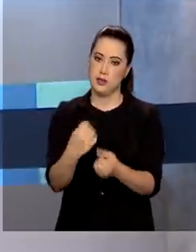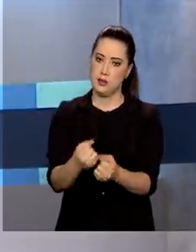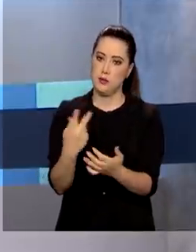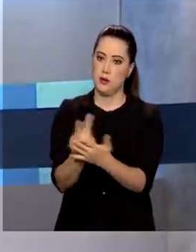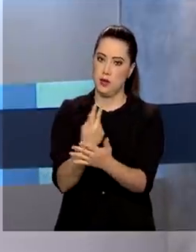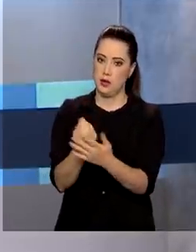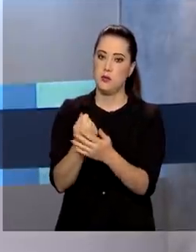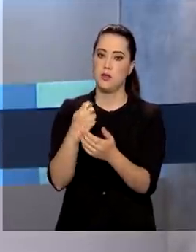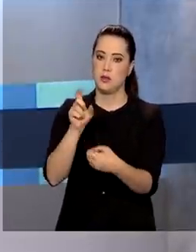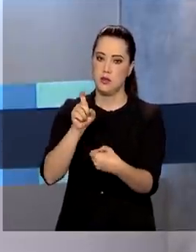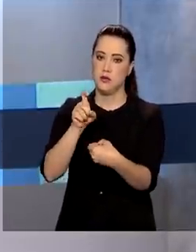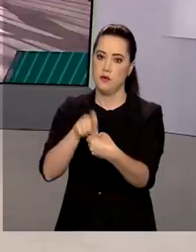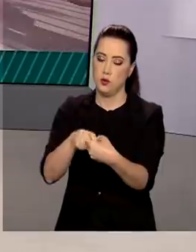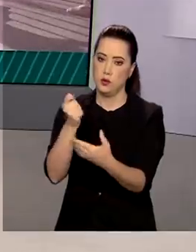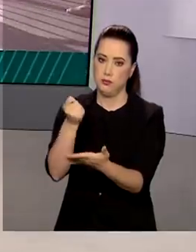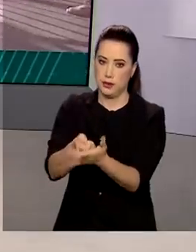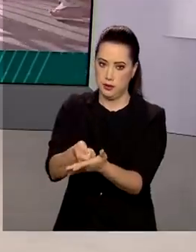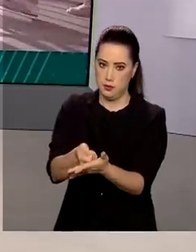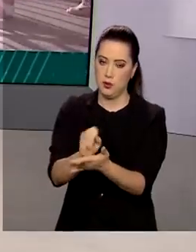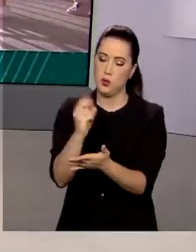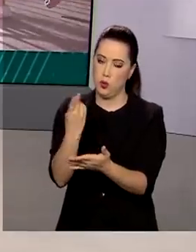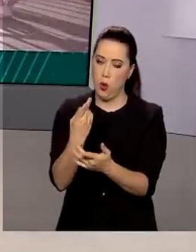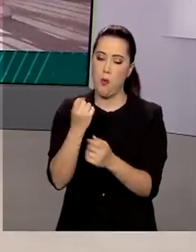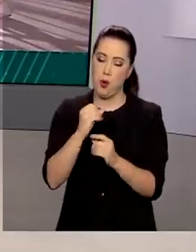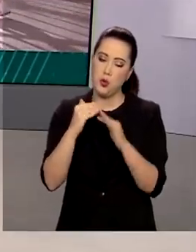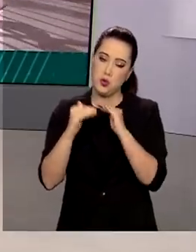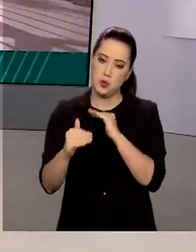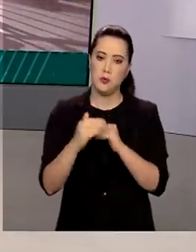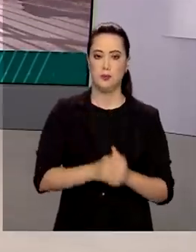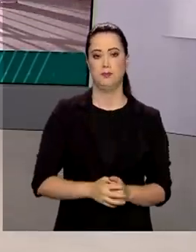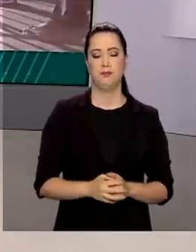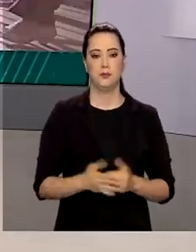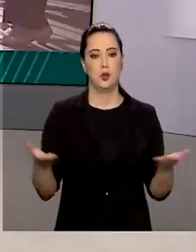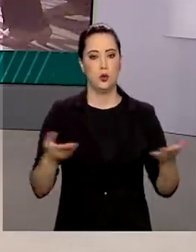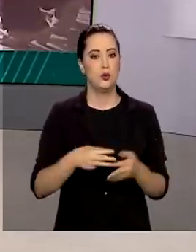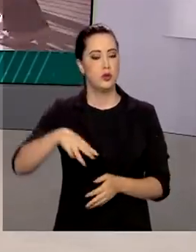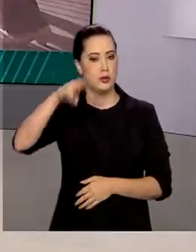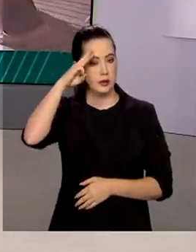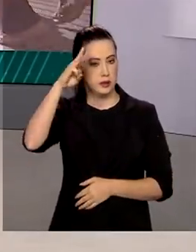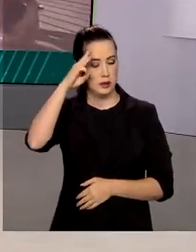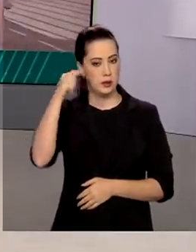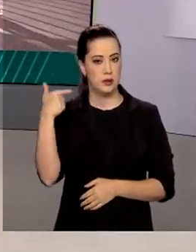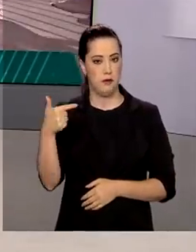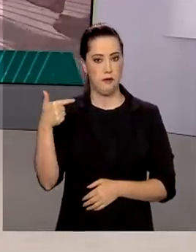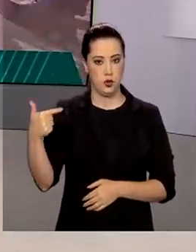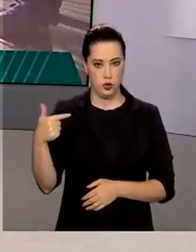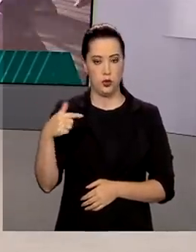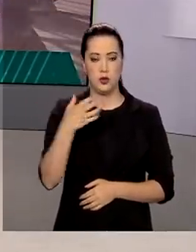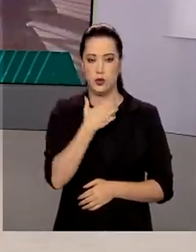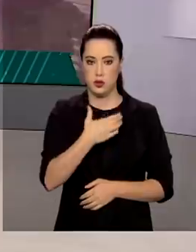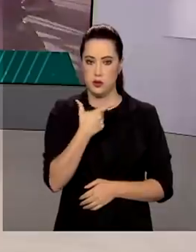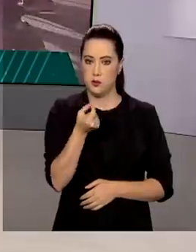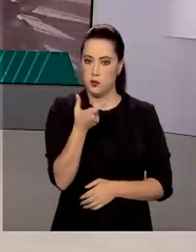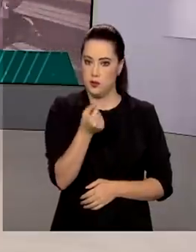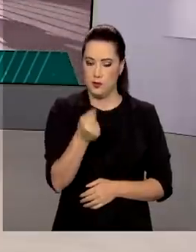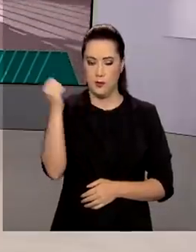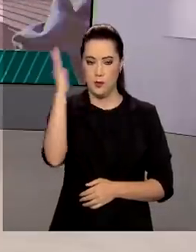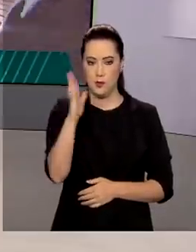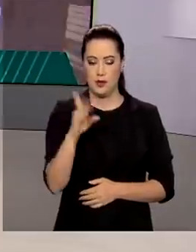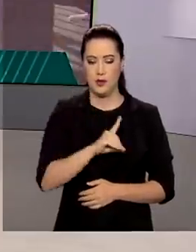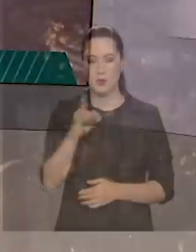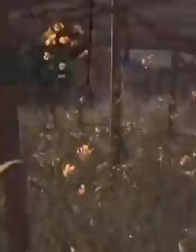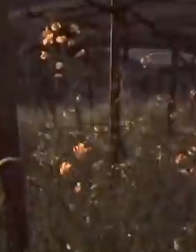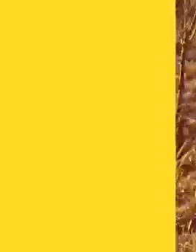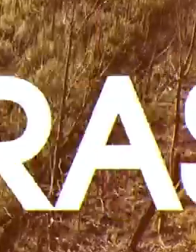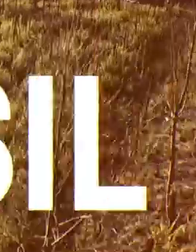dinheiro ou pode contestar. Hoje é terça-feira, 22 de dezembro de 2020. O Brasil em Dia já está no